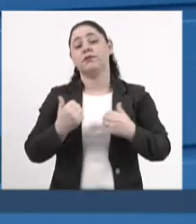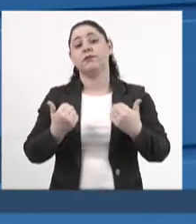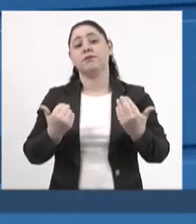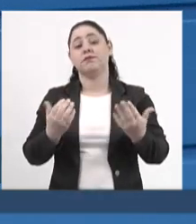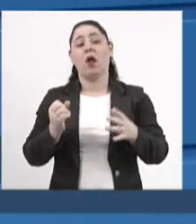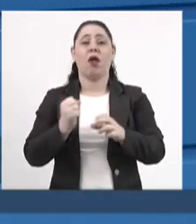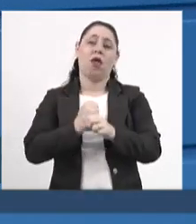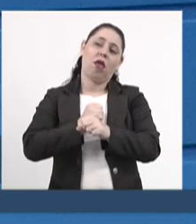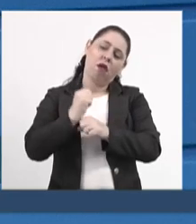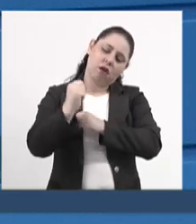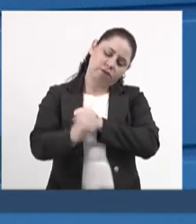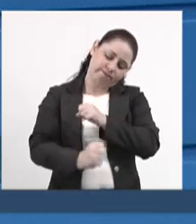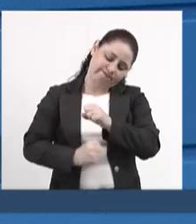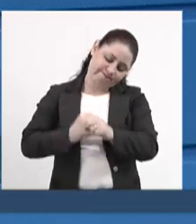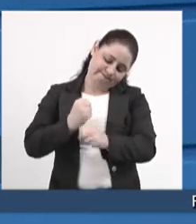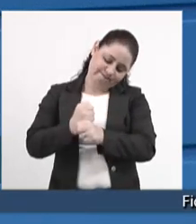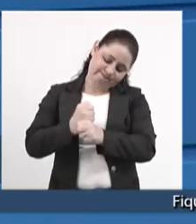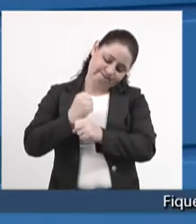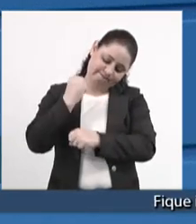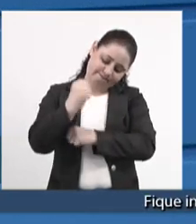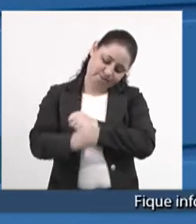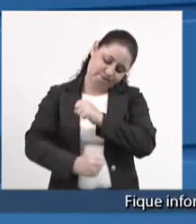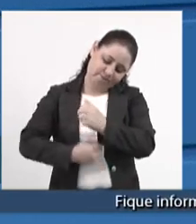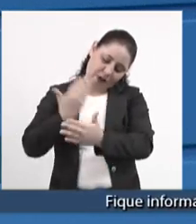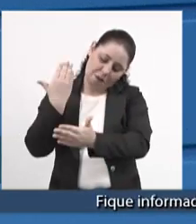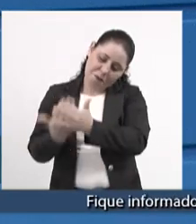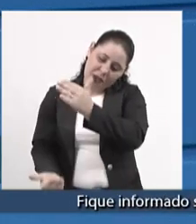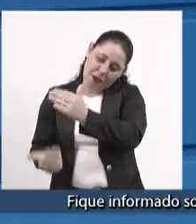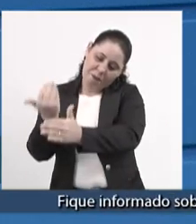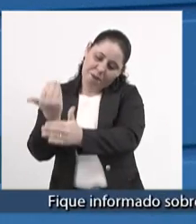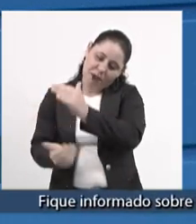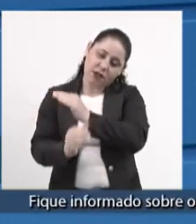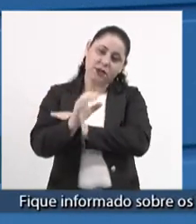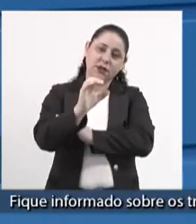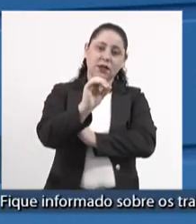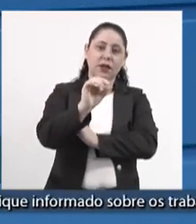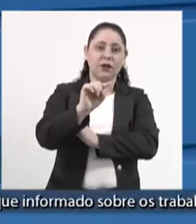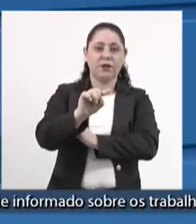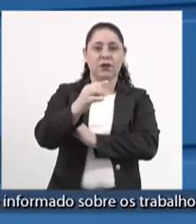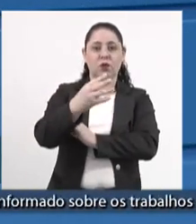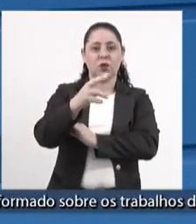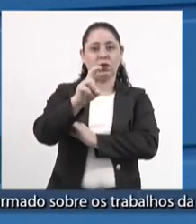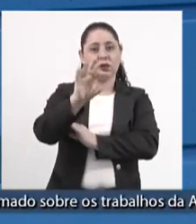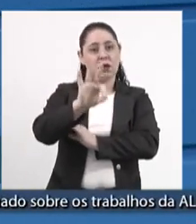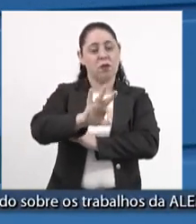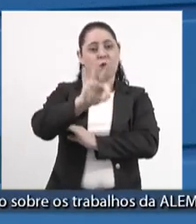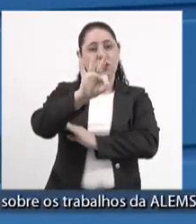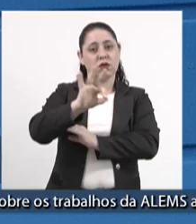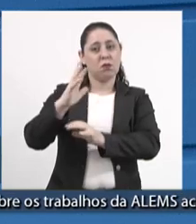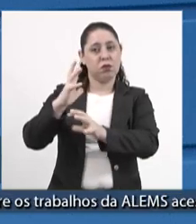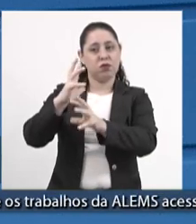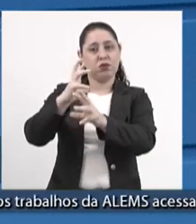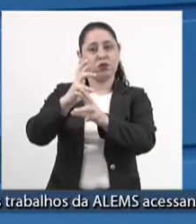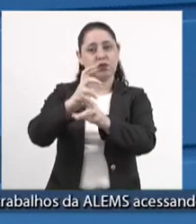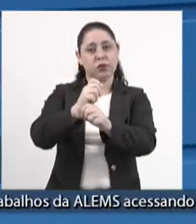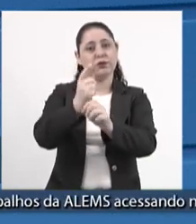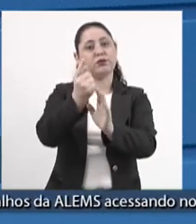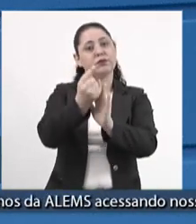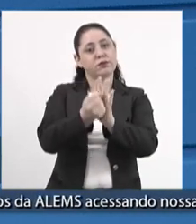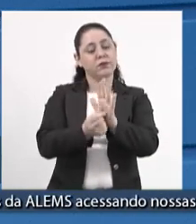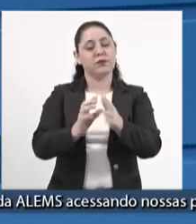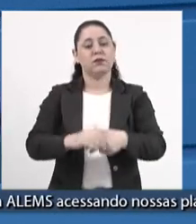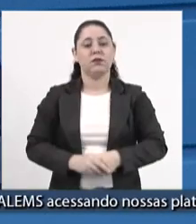ano a ano, perdendo um pouco 0,45% desse recurso.